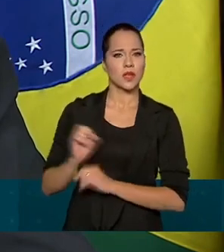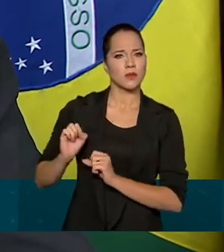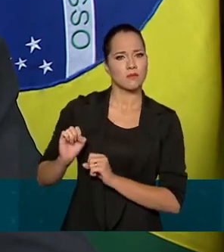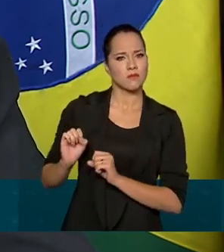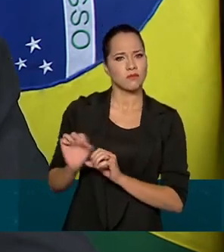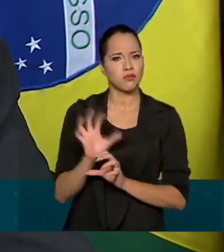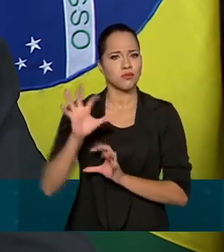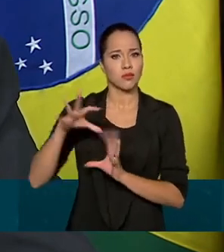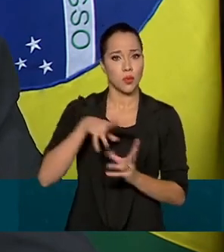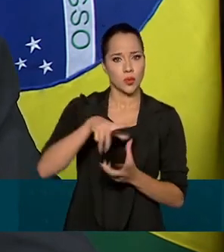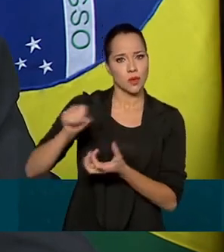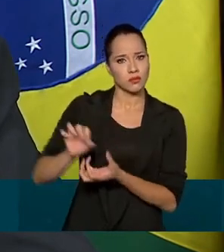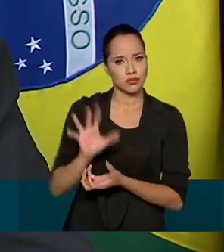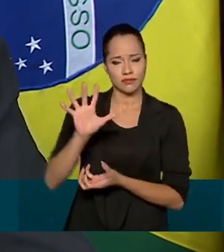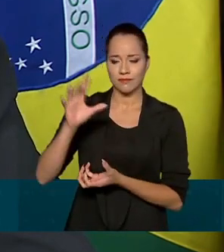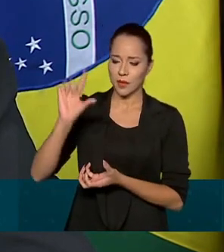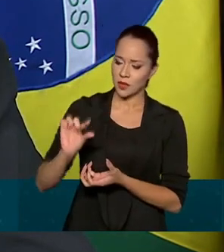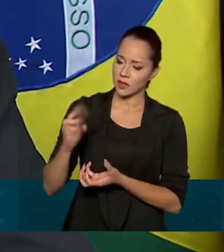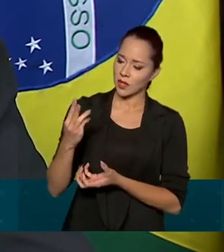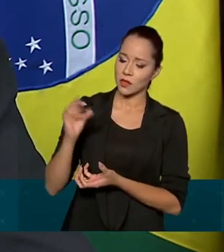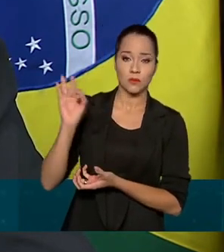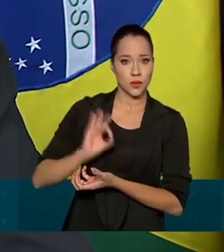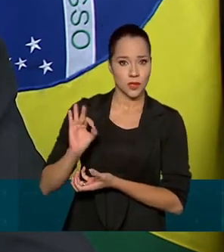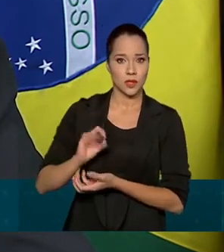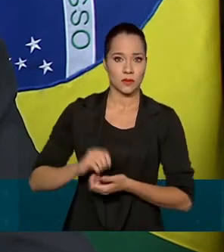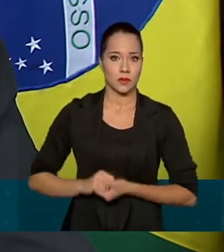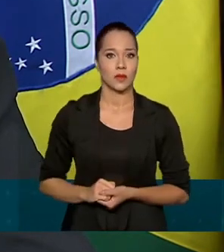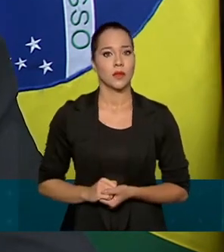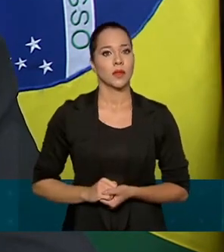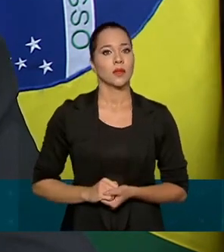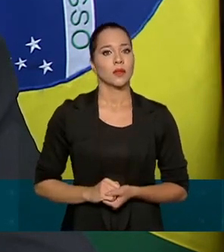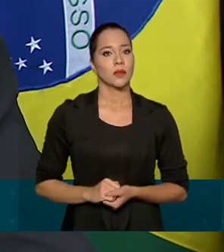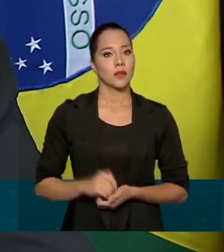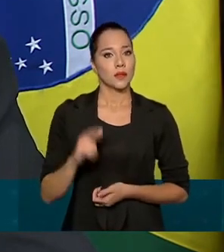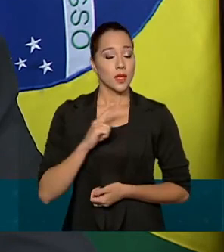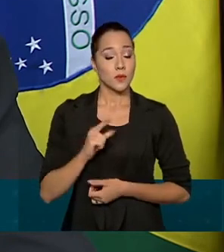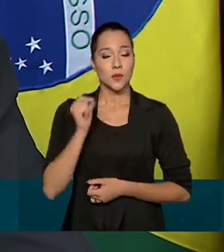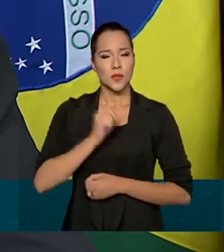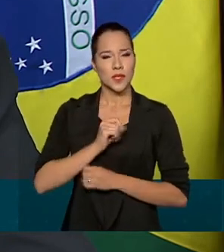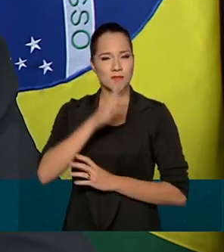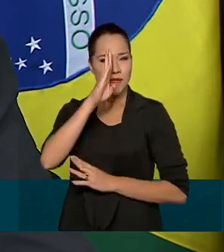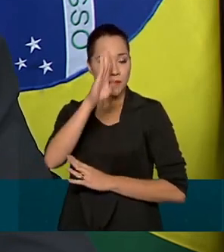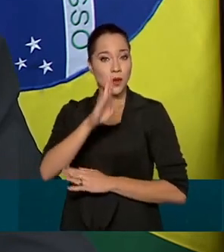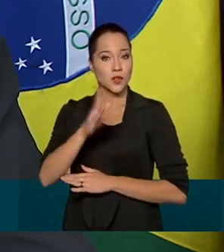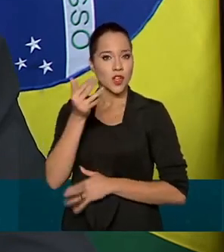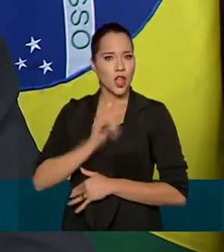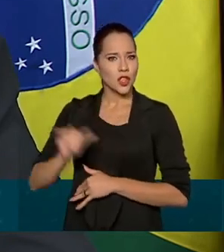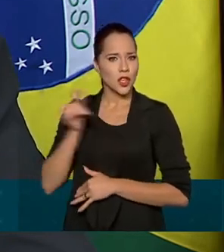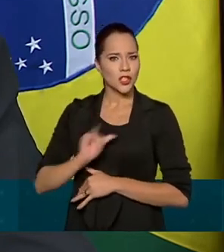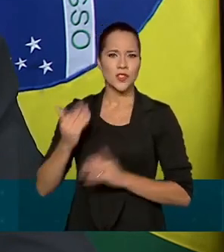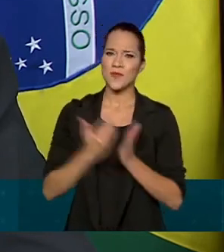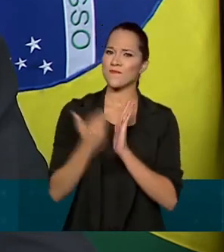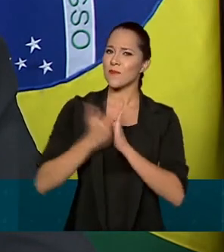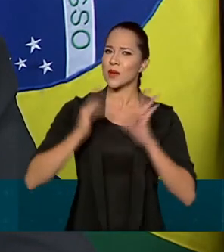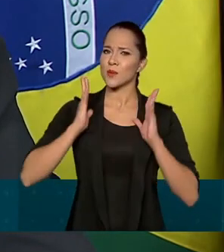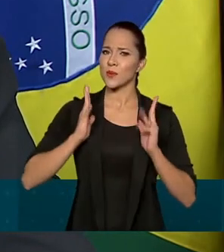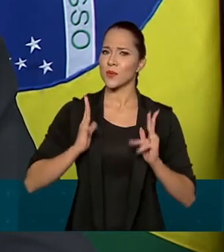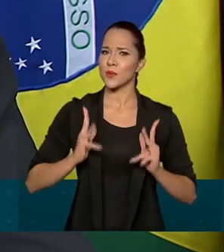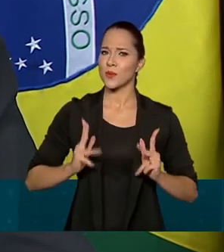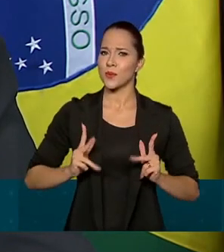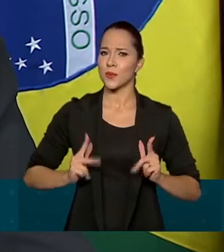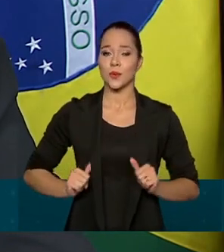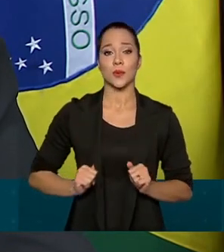globais anuais. Contamos com uma das matrizes energéticas mais limpas, com